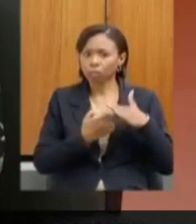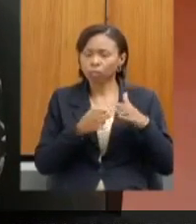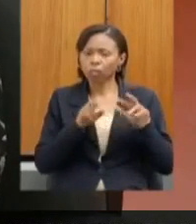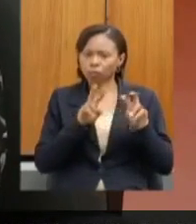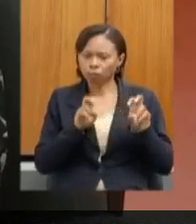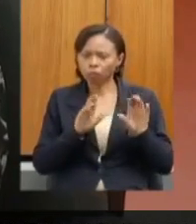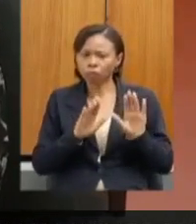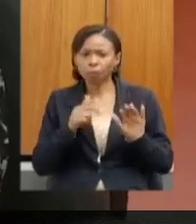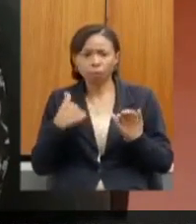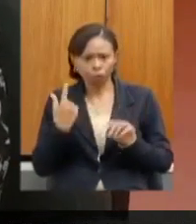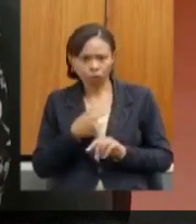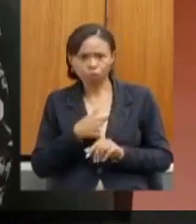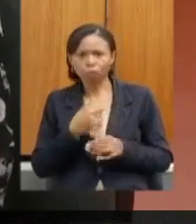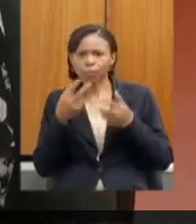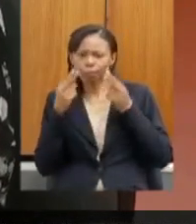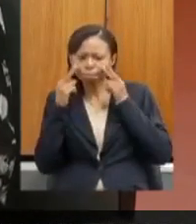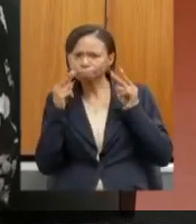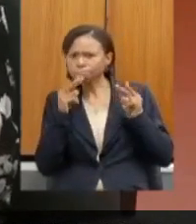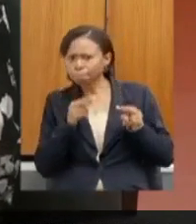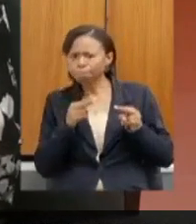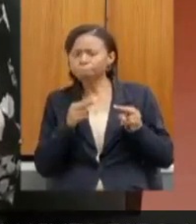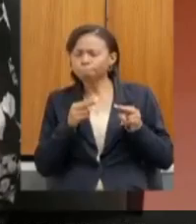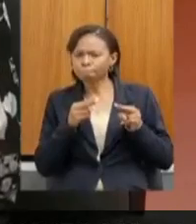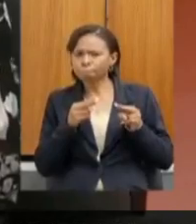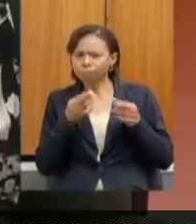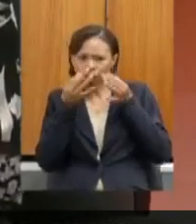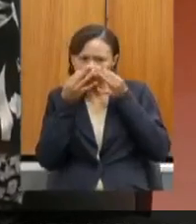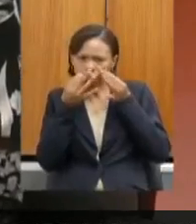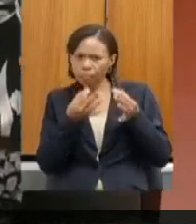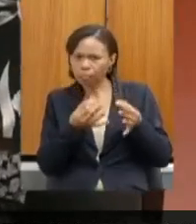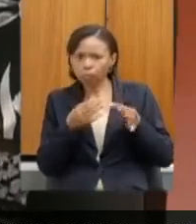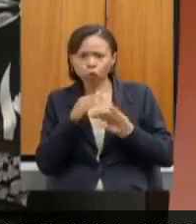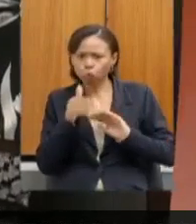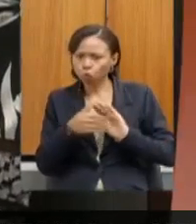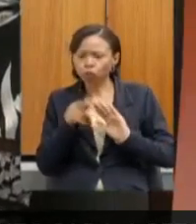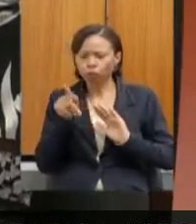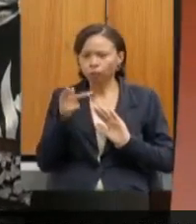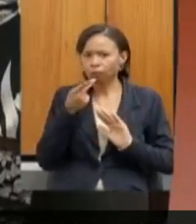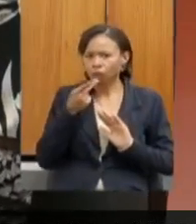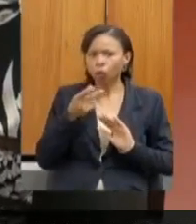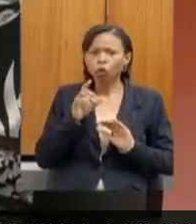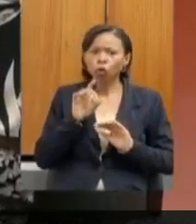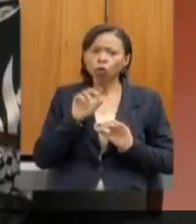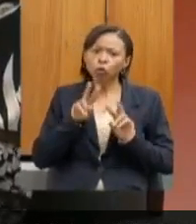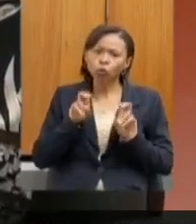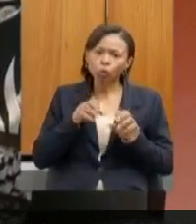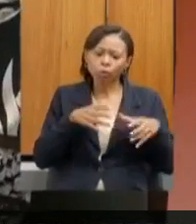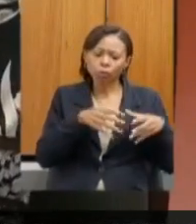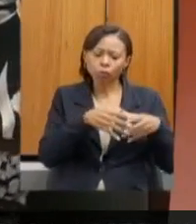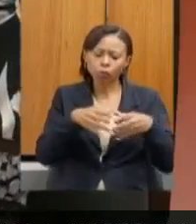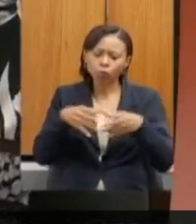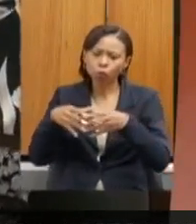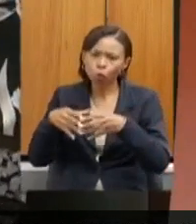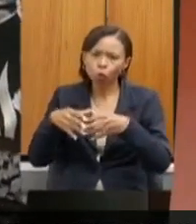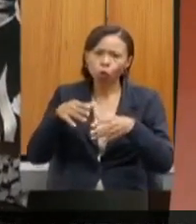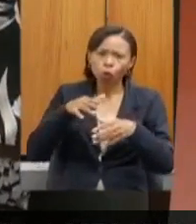atentos a todas as questões que a senhora aqui coloca, das comunidades do entorno, da